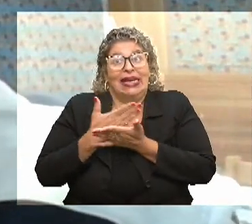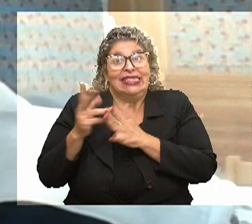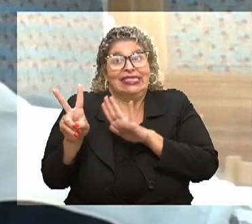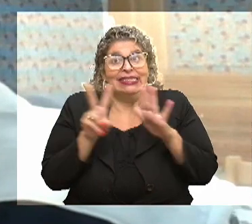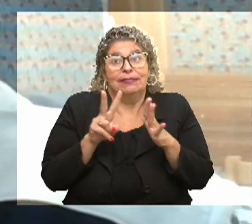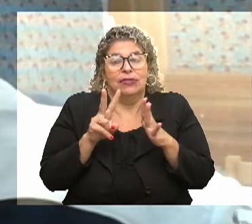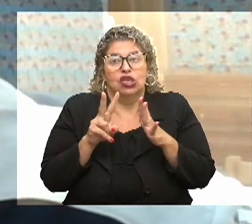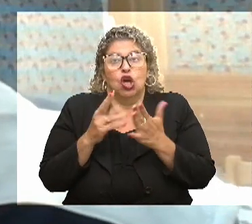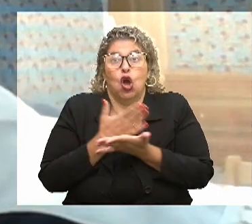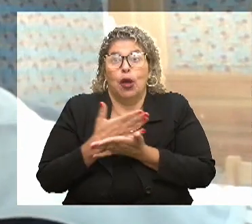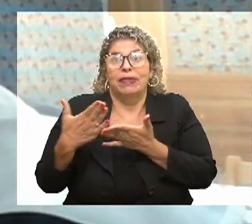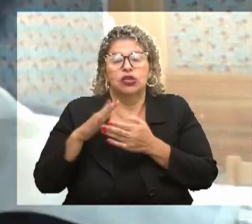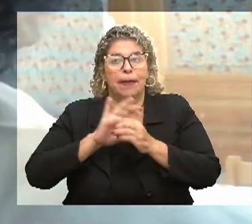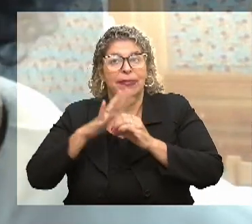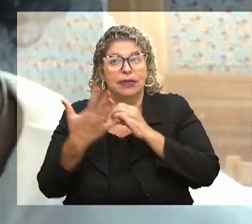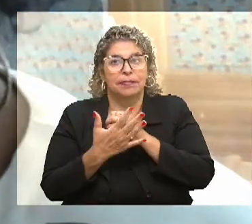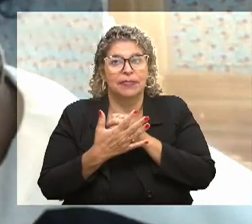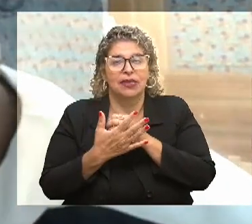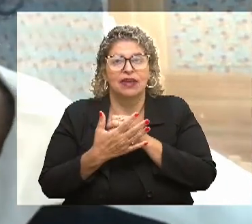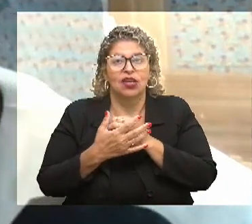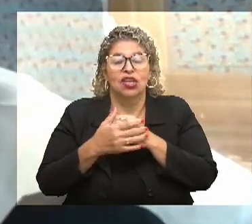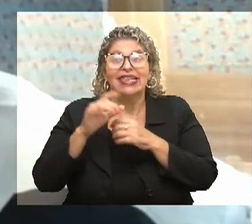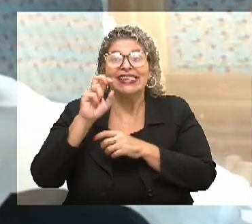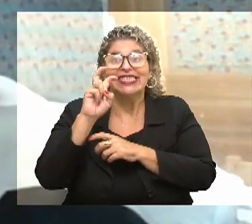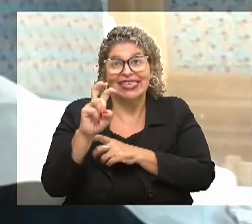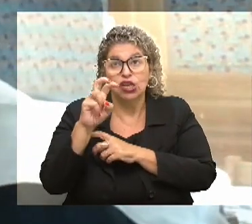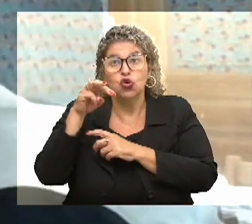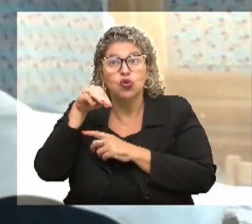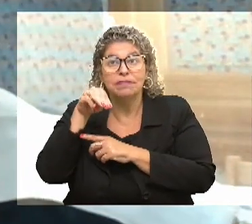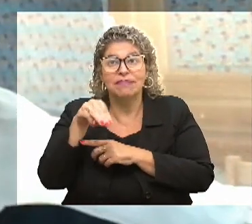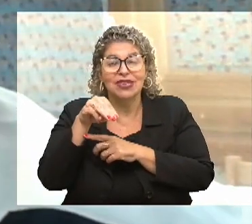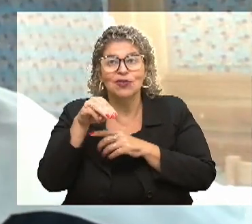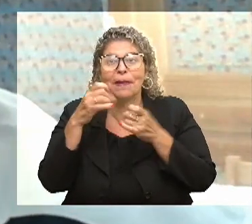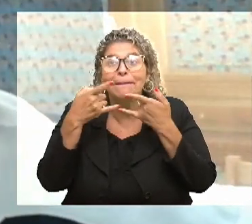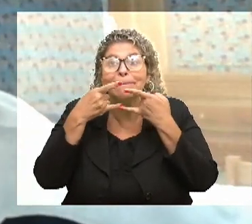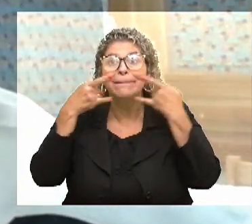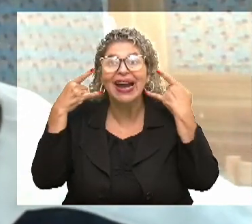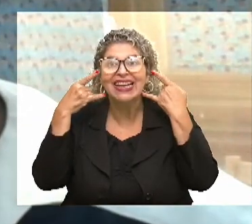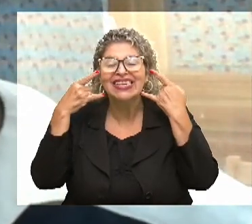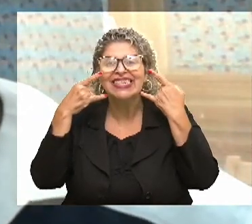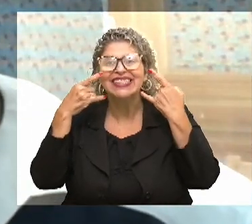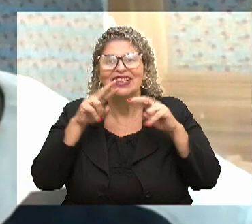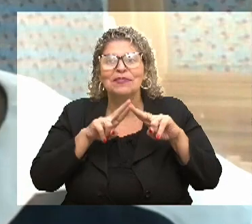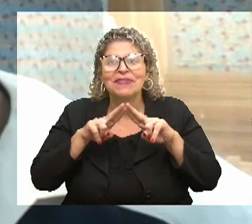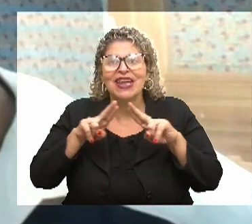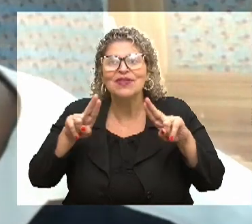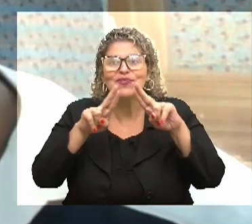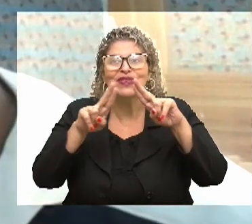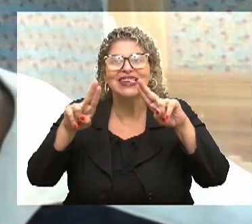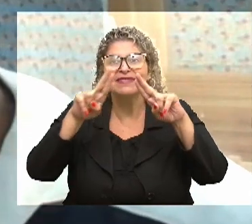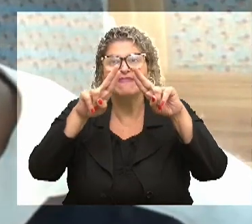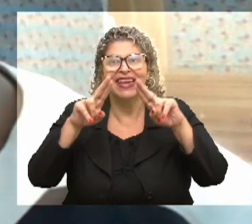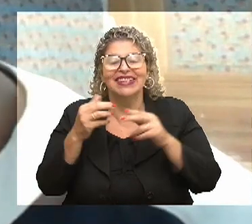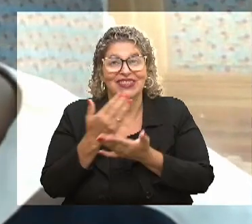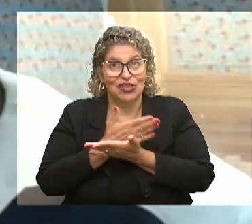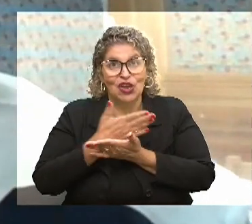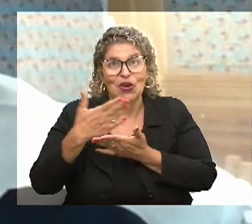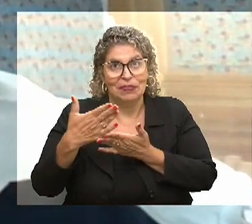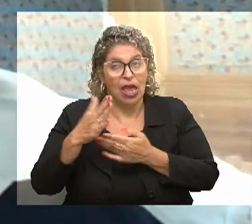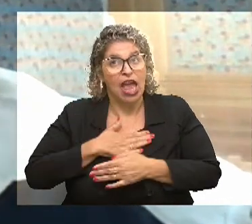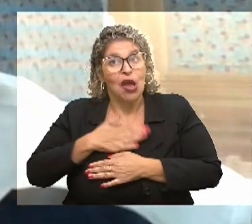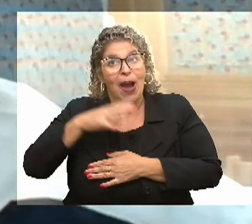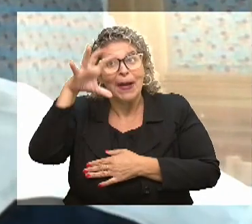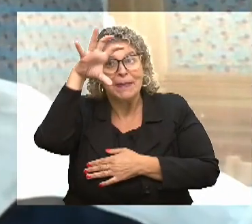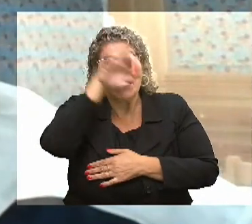a gente recebeu uma oferta para fazer 5 mil máscaras para a Unimed, que eu fico muito orgulhosa de falar isso, porque foi naquela época que aprendi a